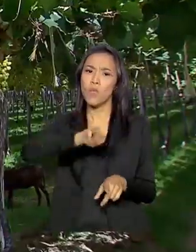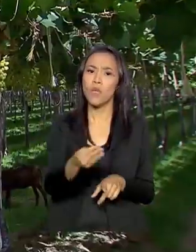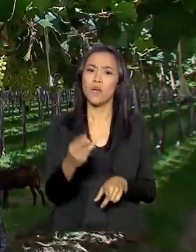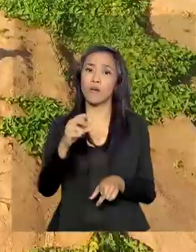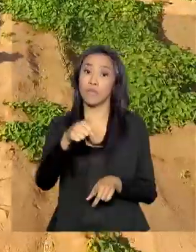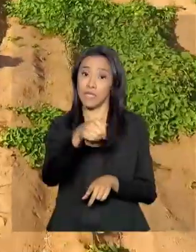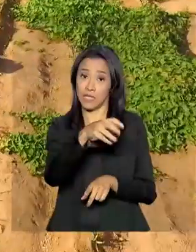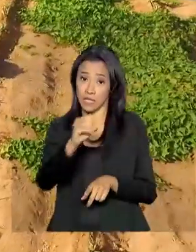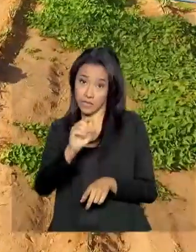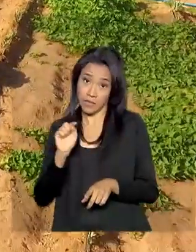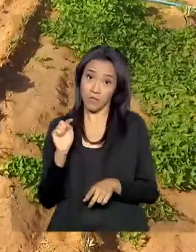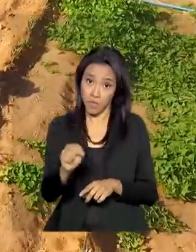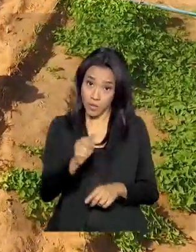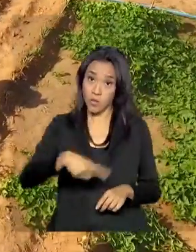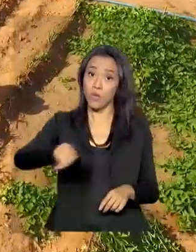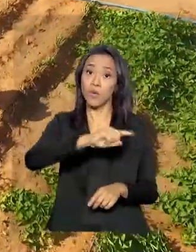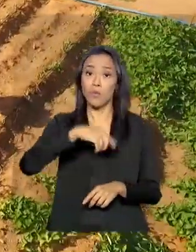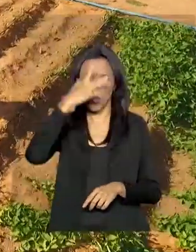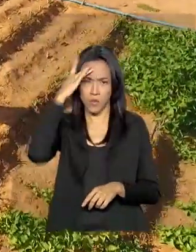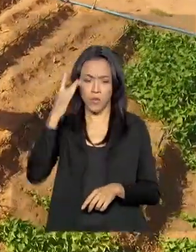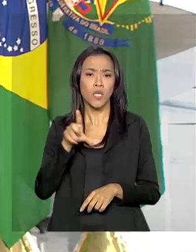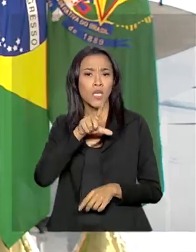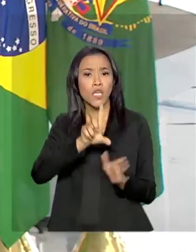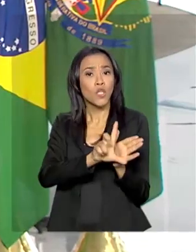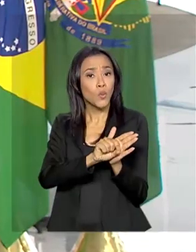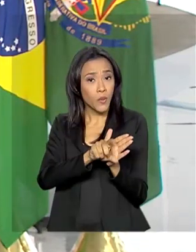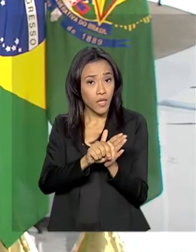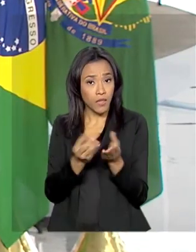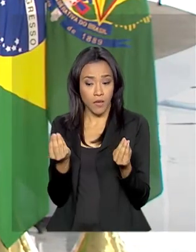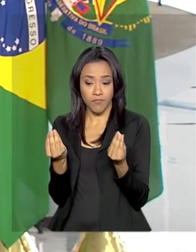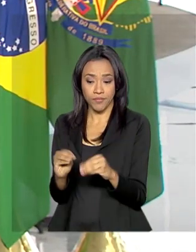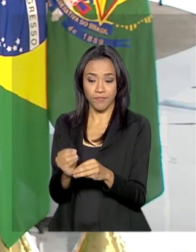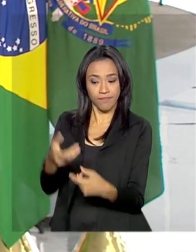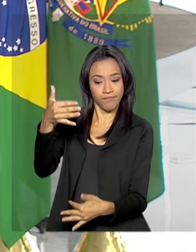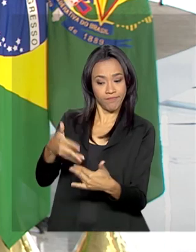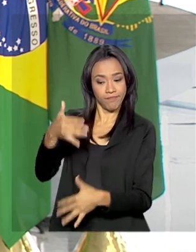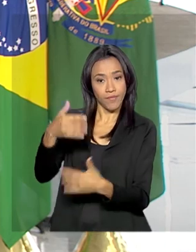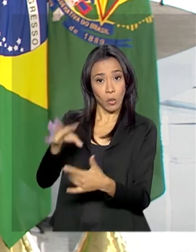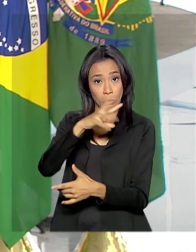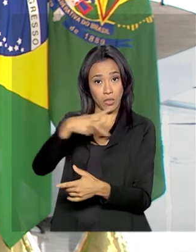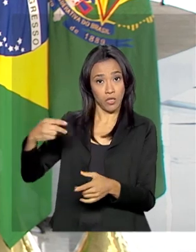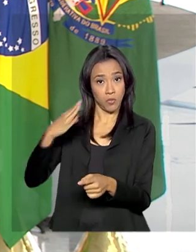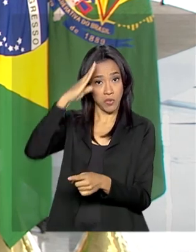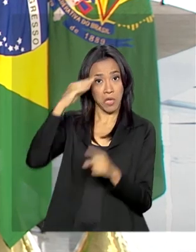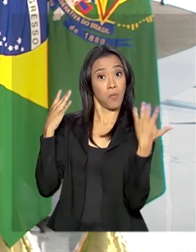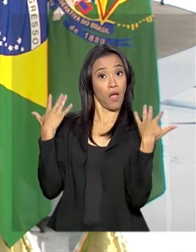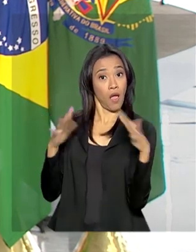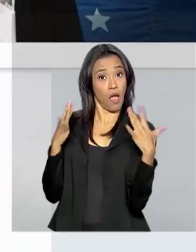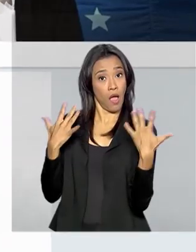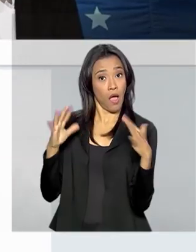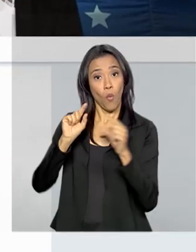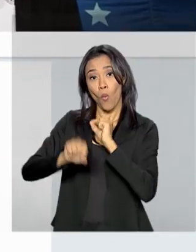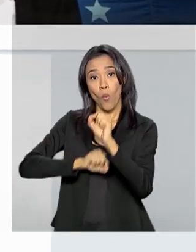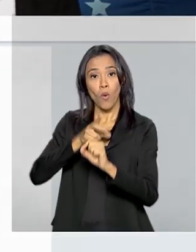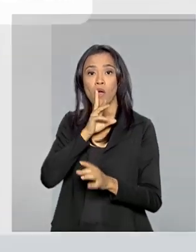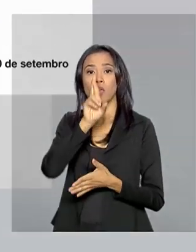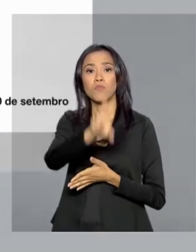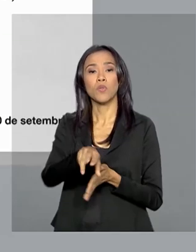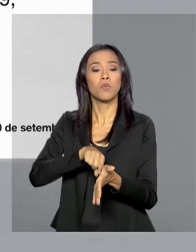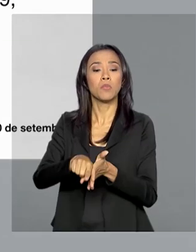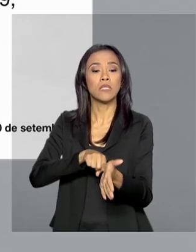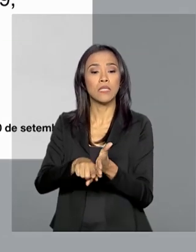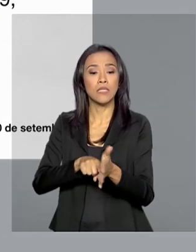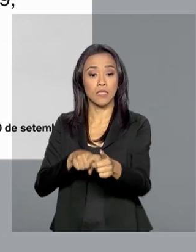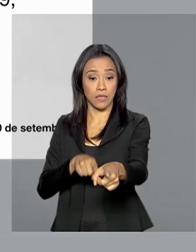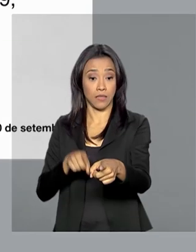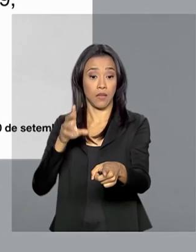habitantes. E pelo Twitter, hoje o presidente Jair Bolsonaro comemorou o resultado de uma pesquisa realizada pelo